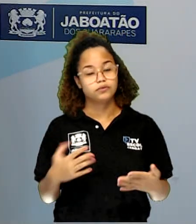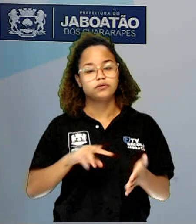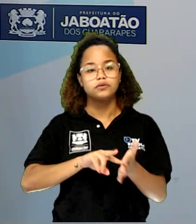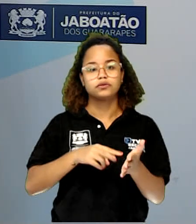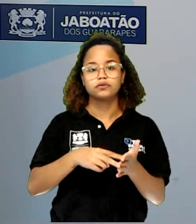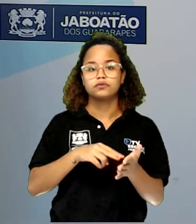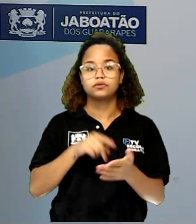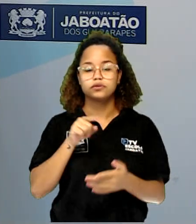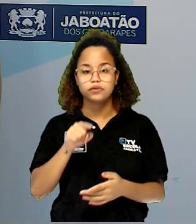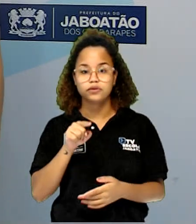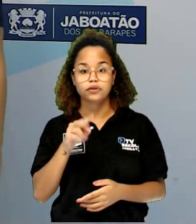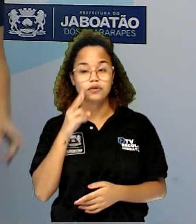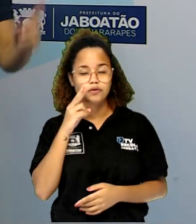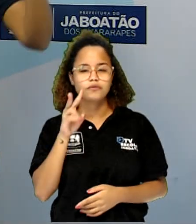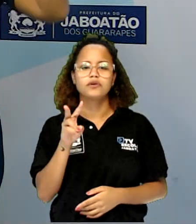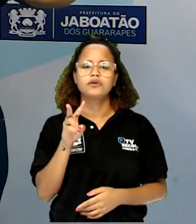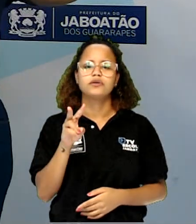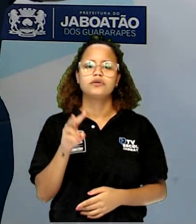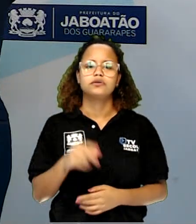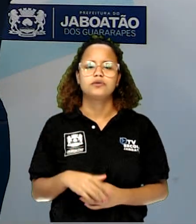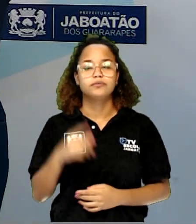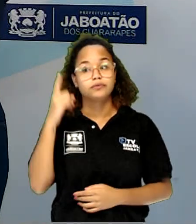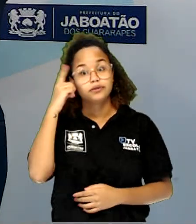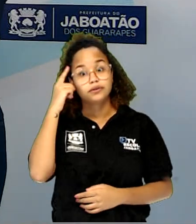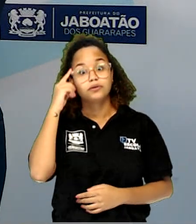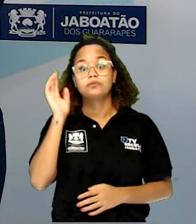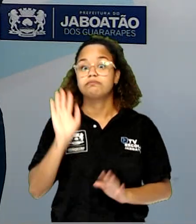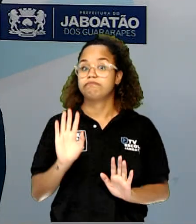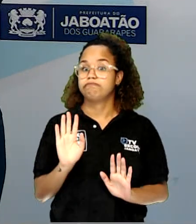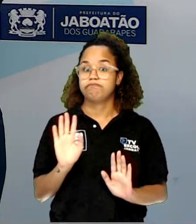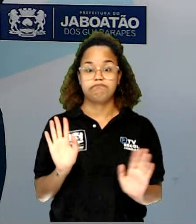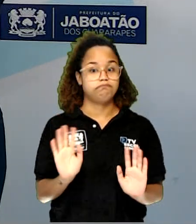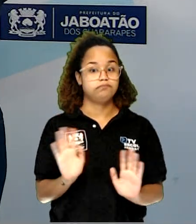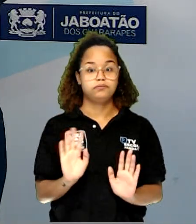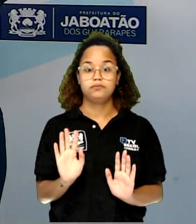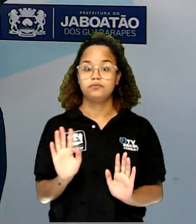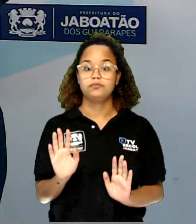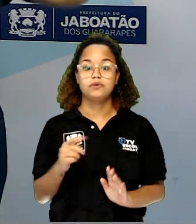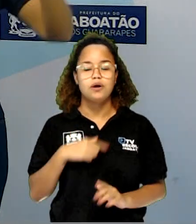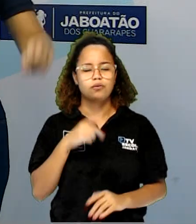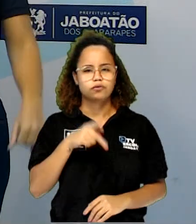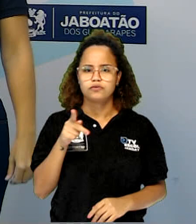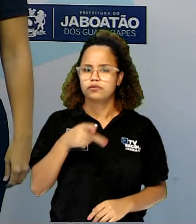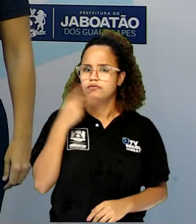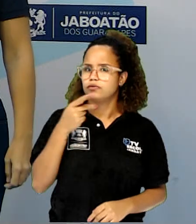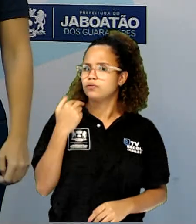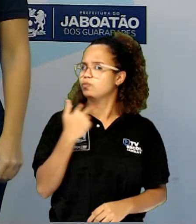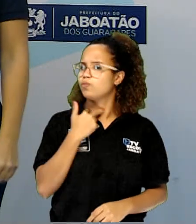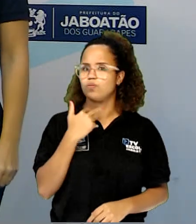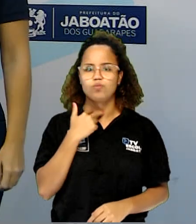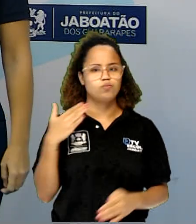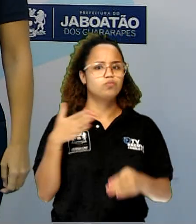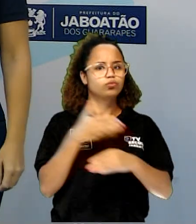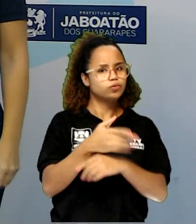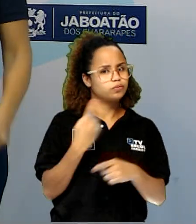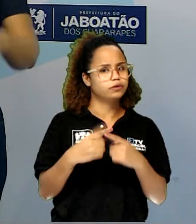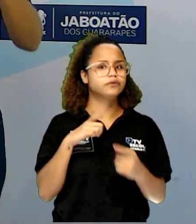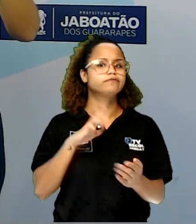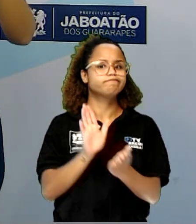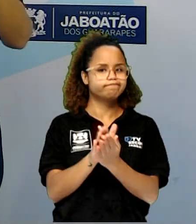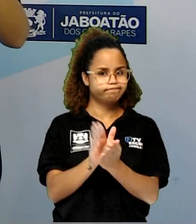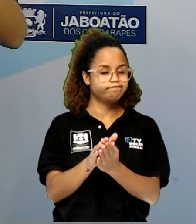dessa placa, você já vai pensar duas vezes. Opa, a minha professora falou que eu não posso entrar aqui porque tem tubarão.